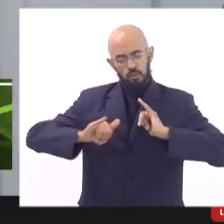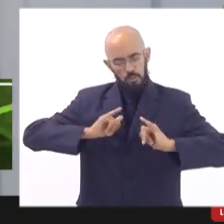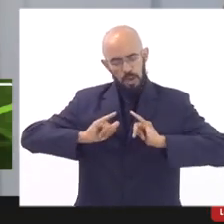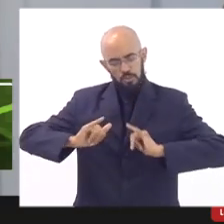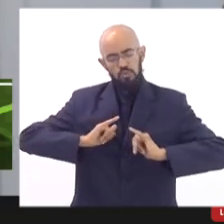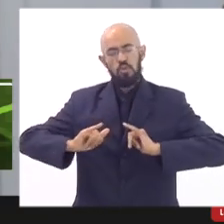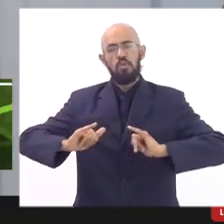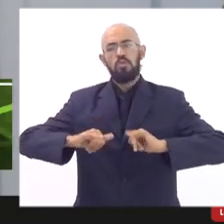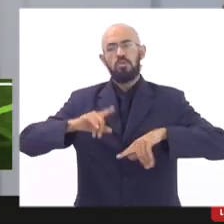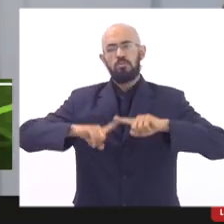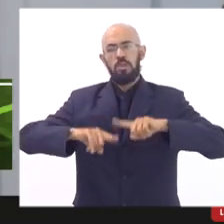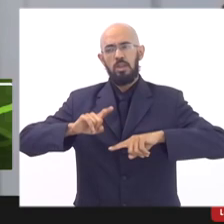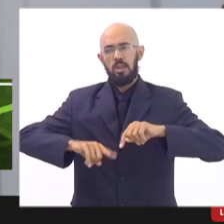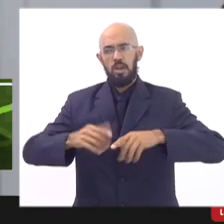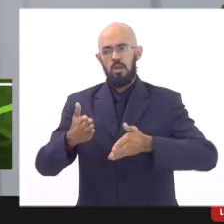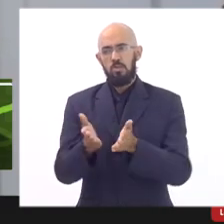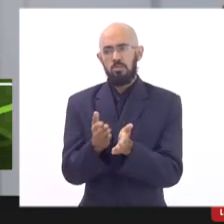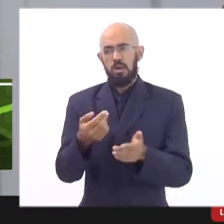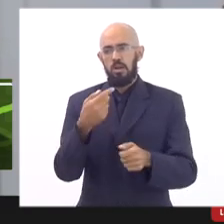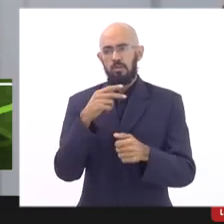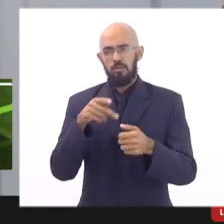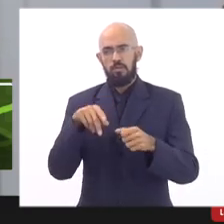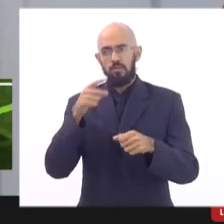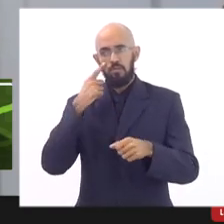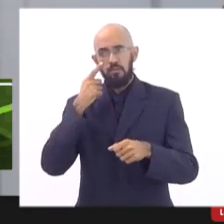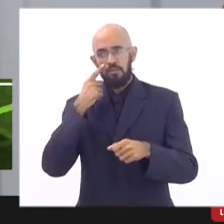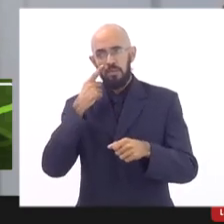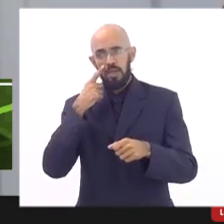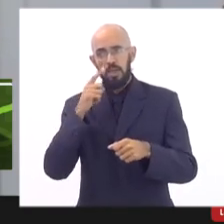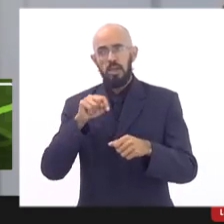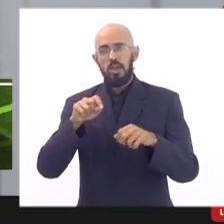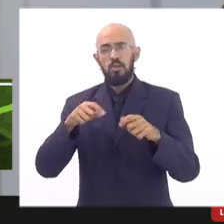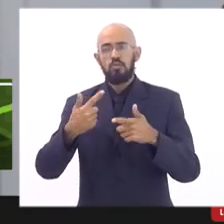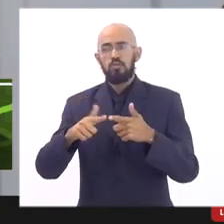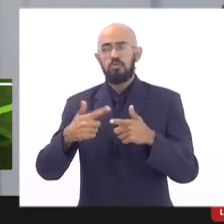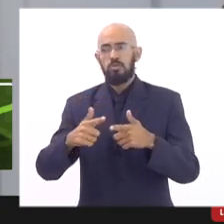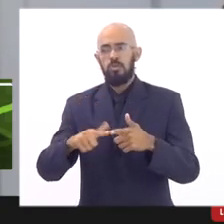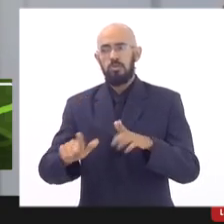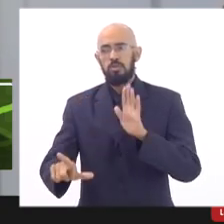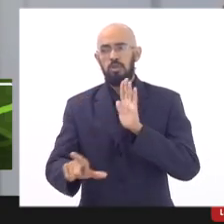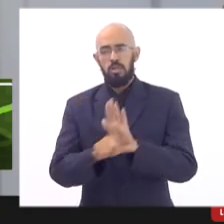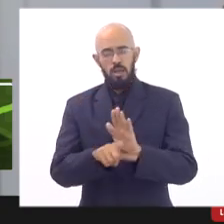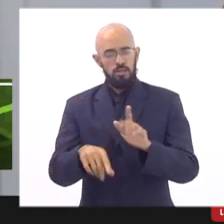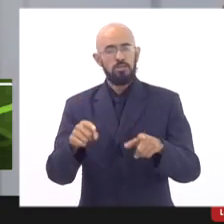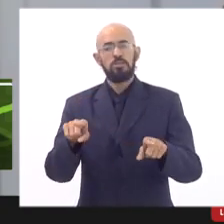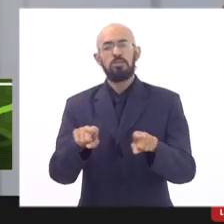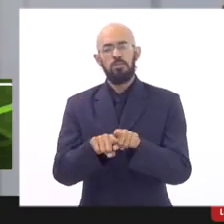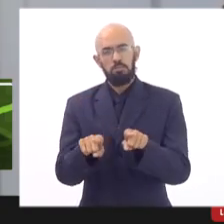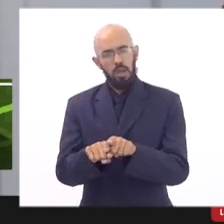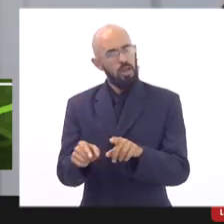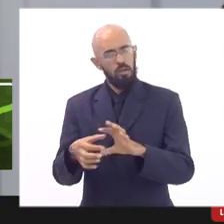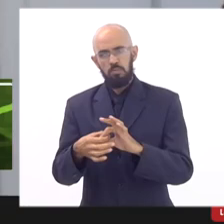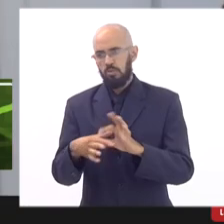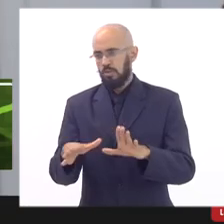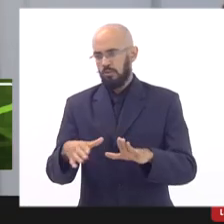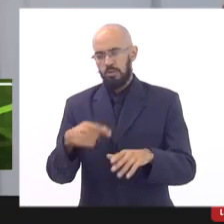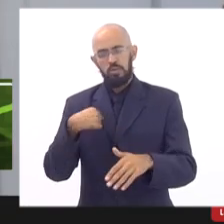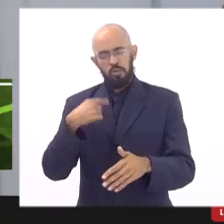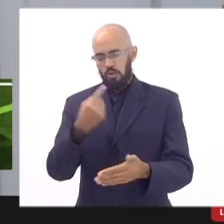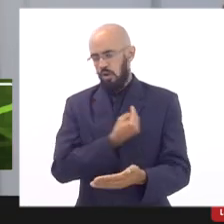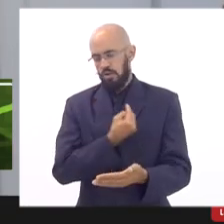para trabalhar as questões legislativas a que a gente coloca à disposição também e a gente tem certeza